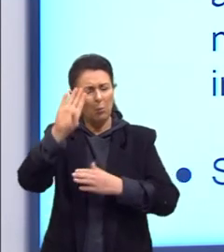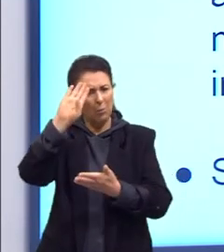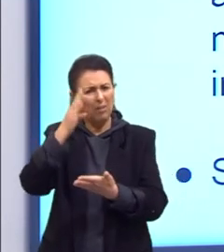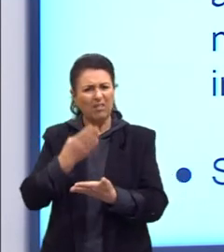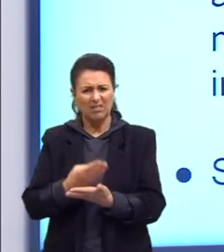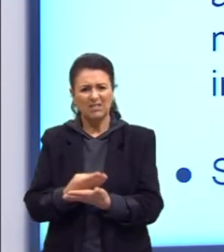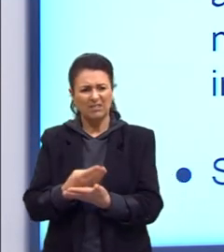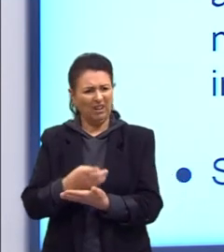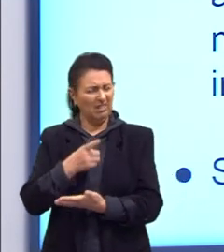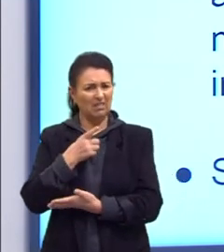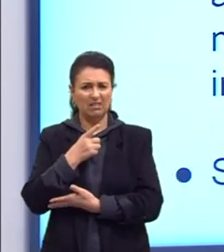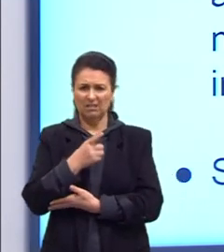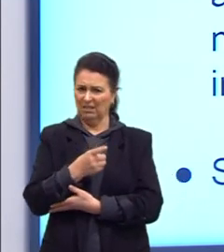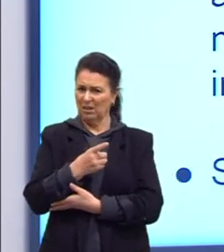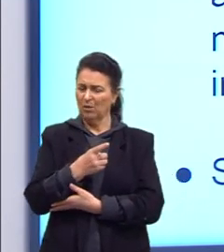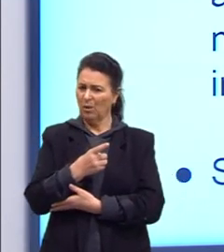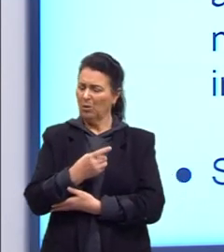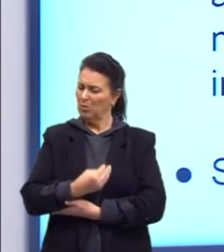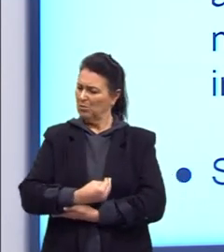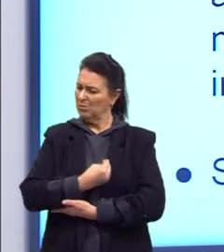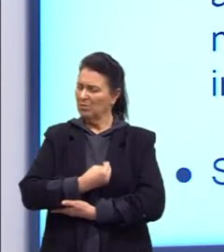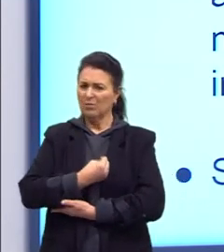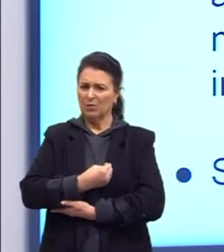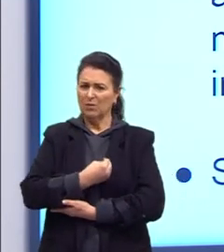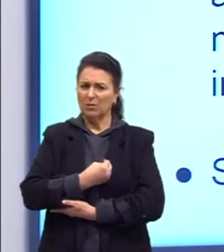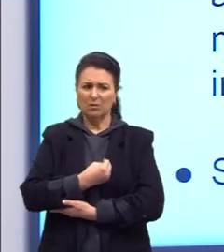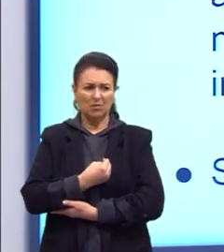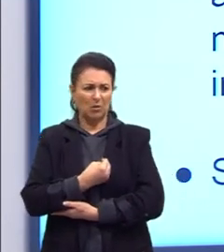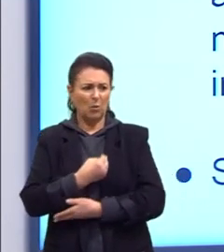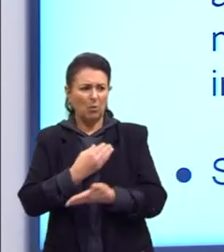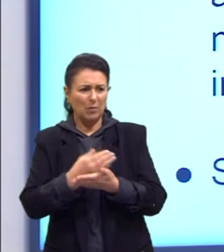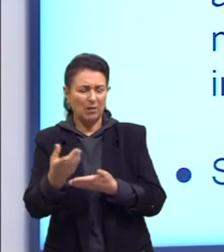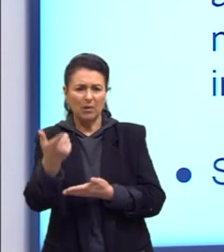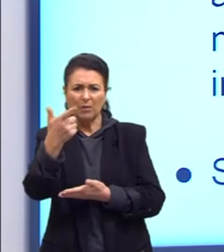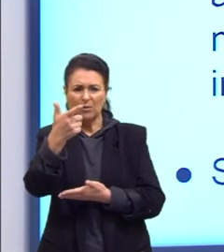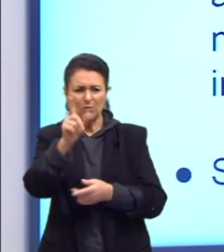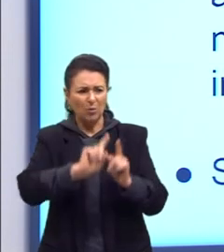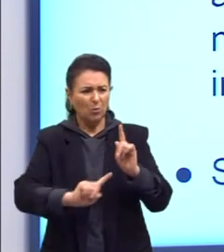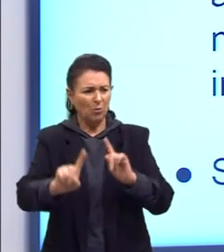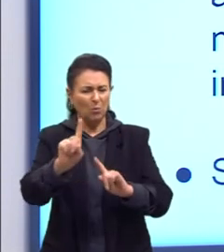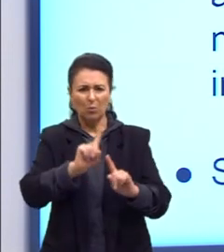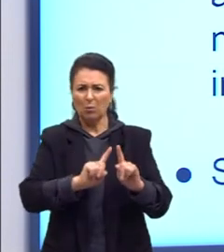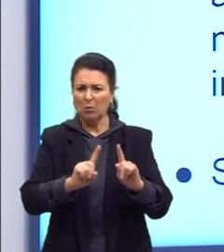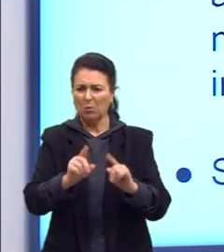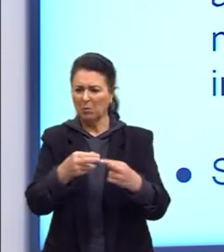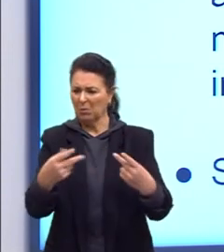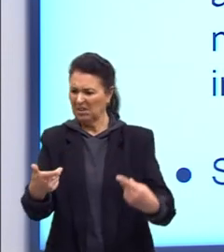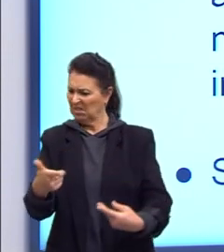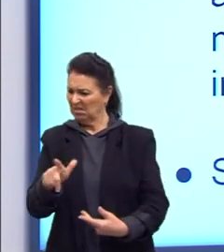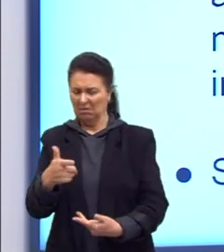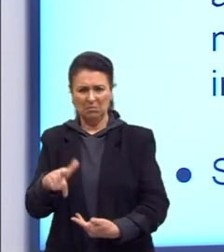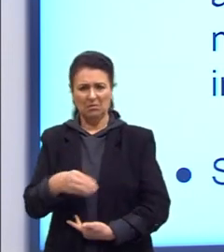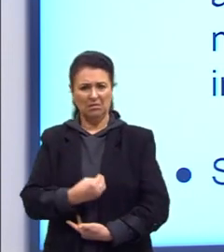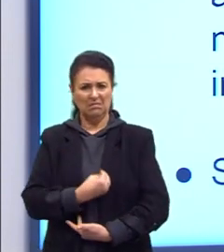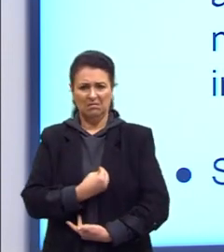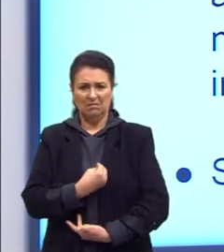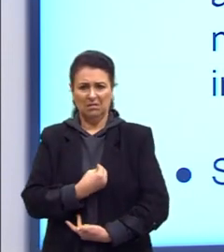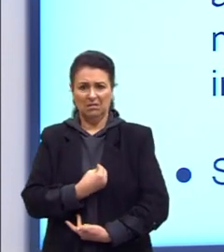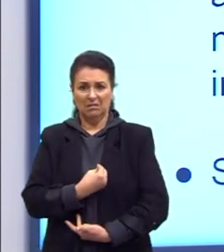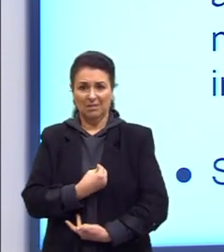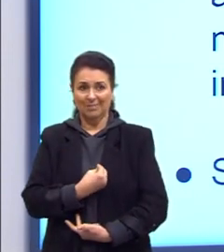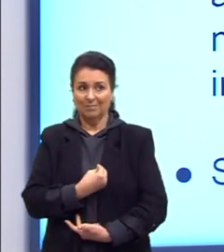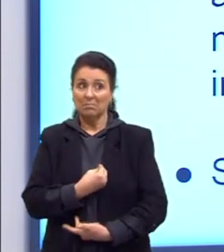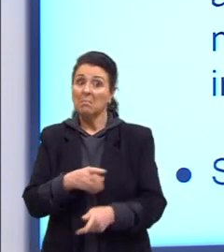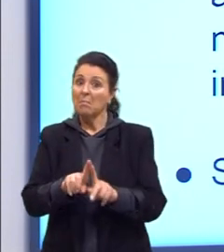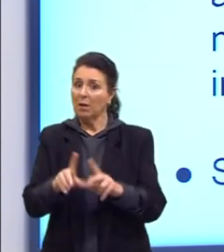que os seres vivos vinham de coisas sem vida? Mas isso foi uma hipótese muito aceita até